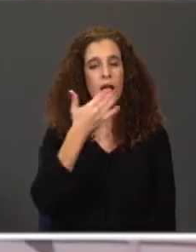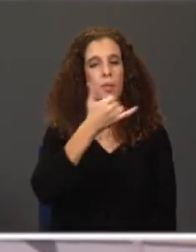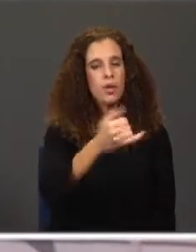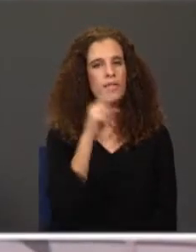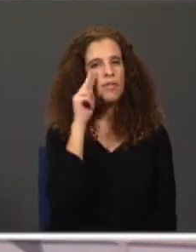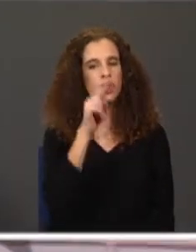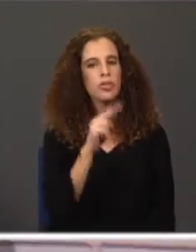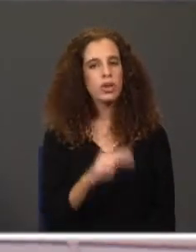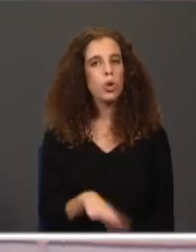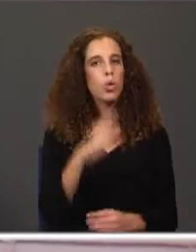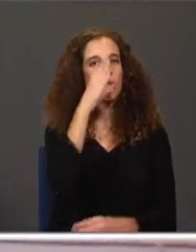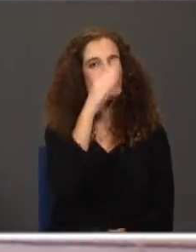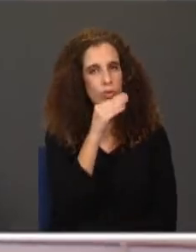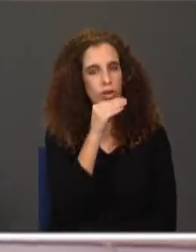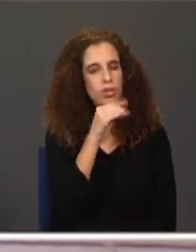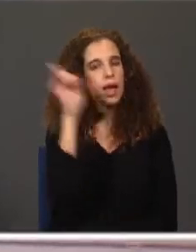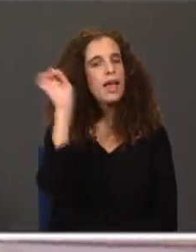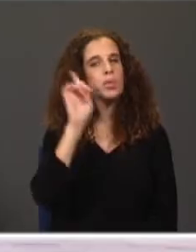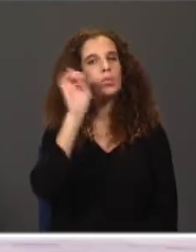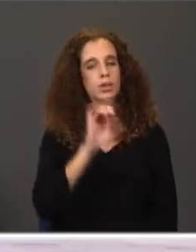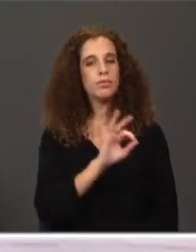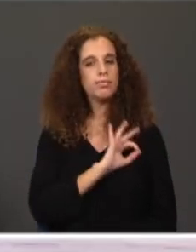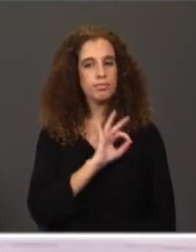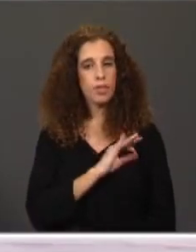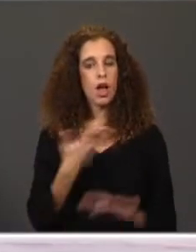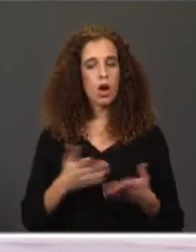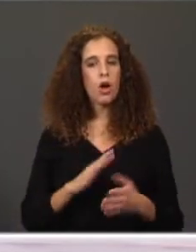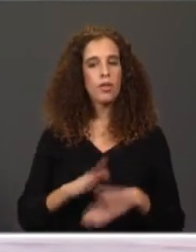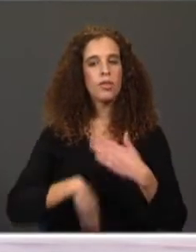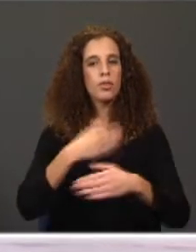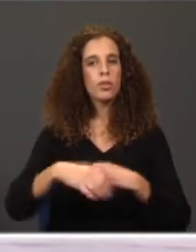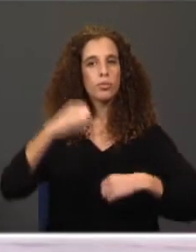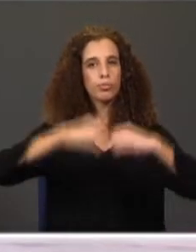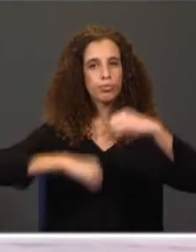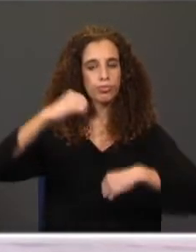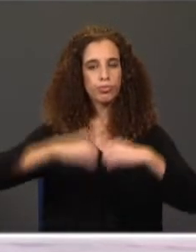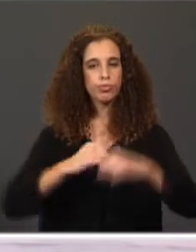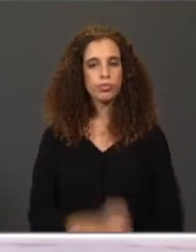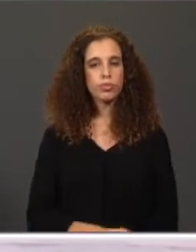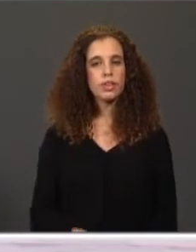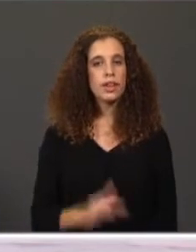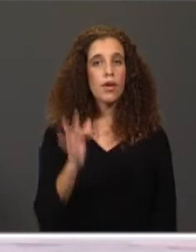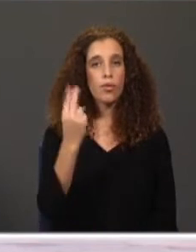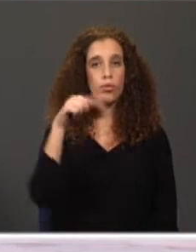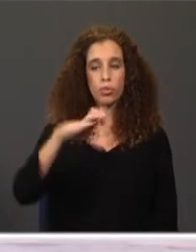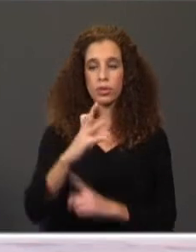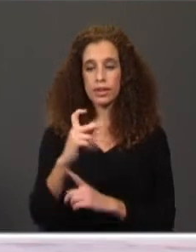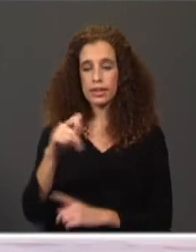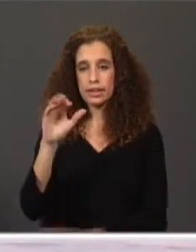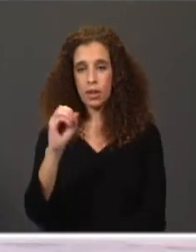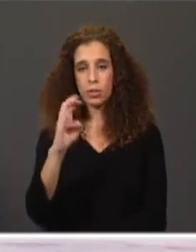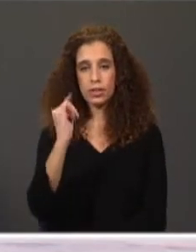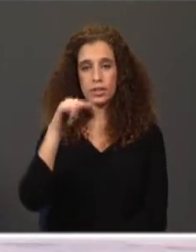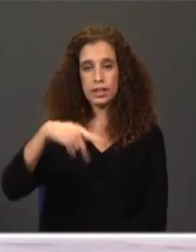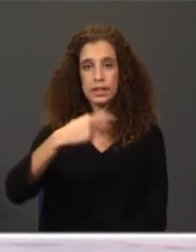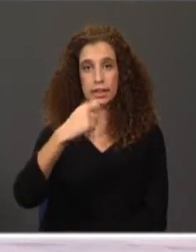ver como o silêncio é importante para ele. E avançamos agora para a gramática. As funções sintáticas e atenção que